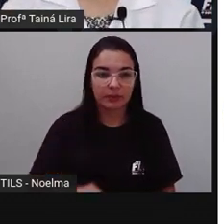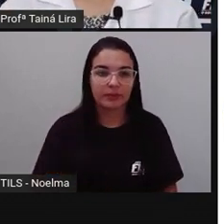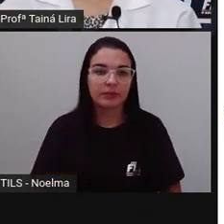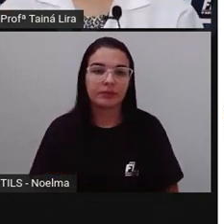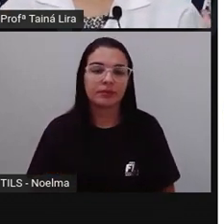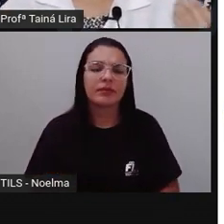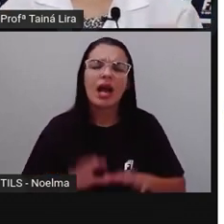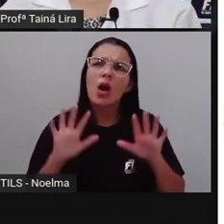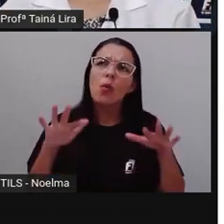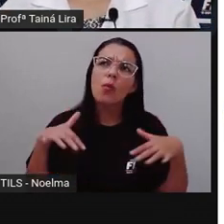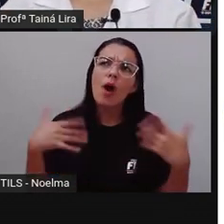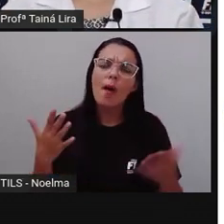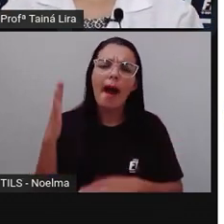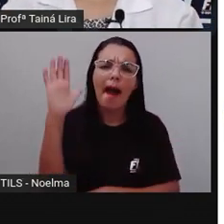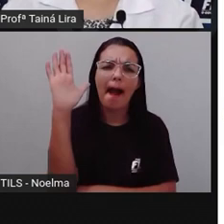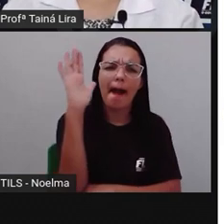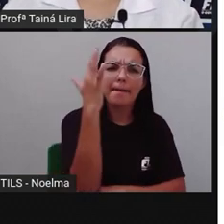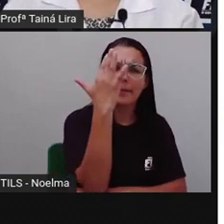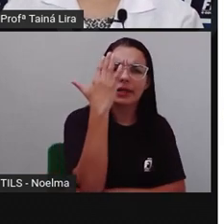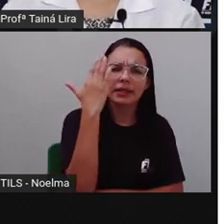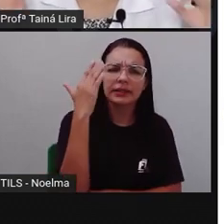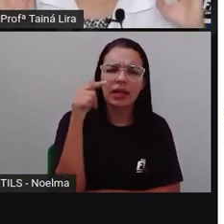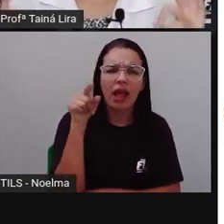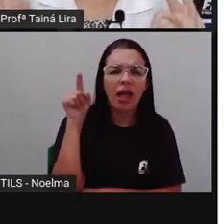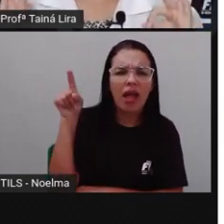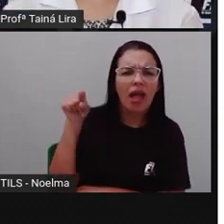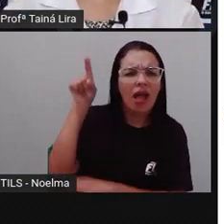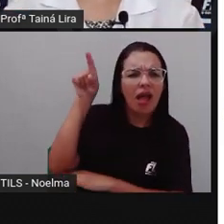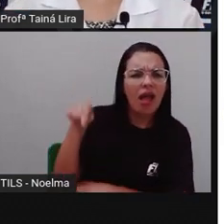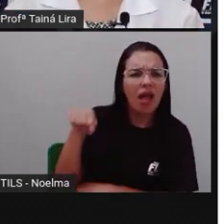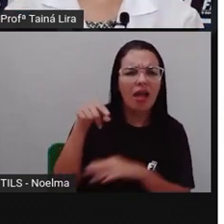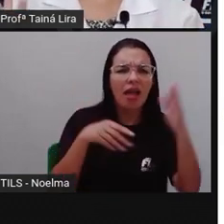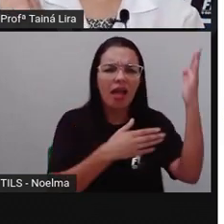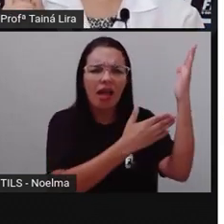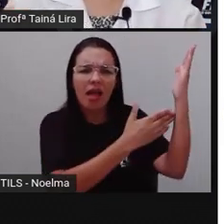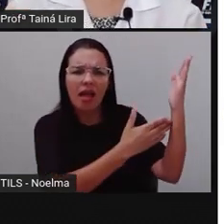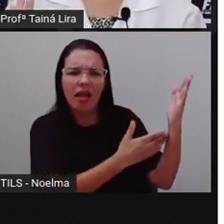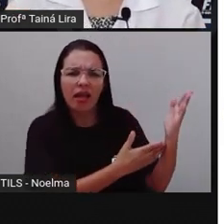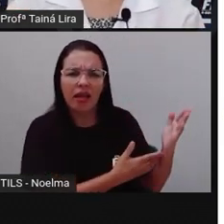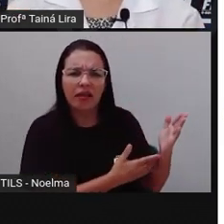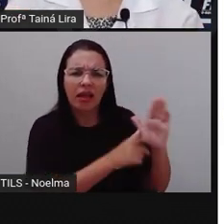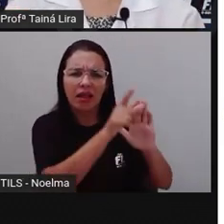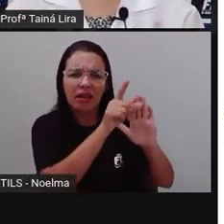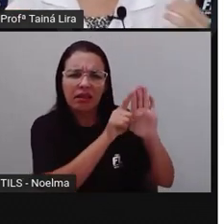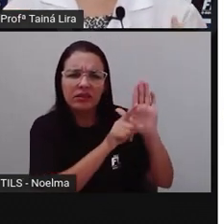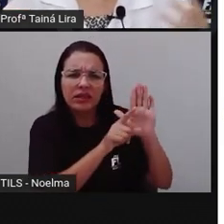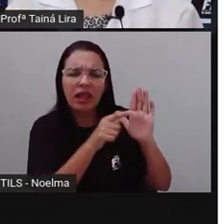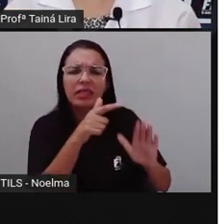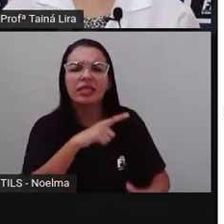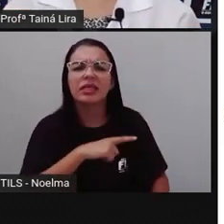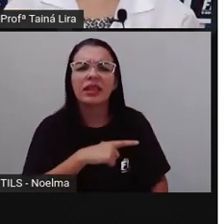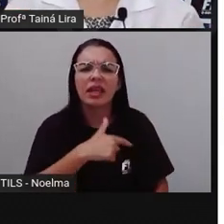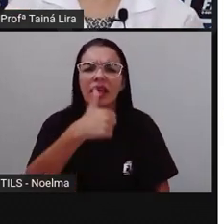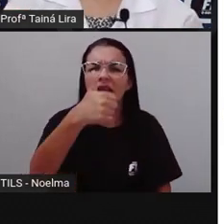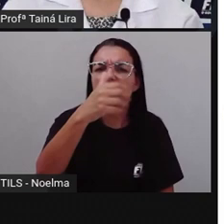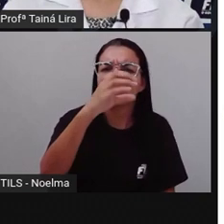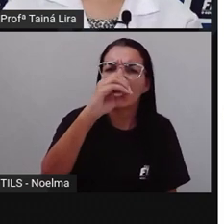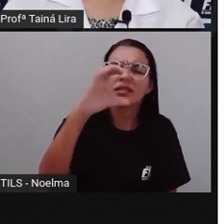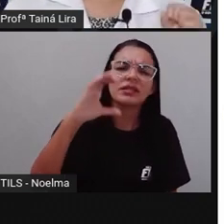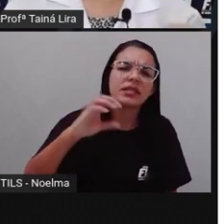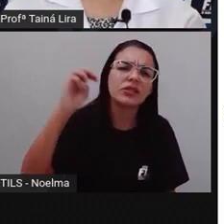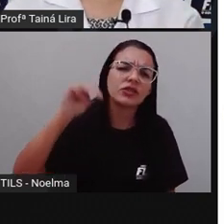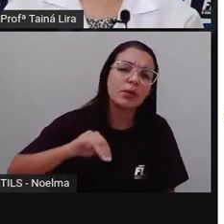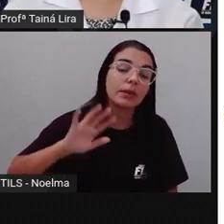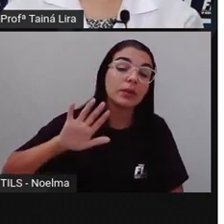Qual planta dessas aí, Segundo ano, Que tem 10 centímetros? Tem uma planta aí, Que tem 10 centímetros, né? Então, vamos